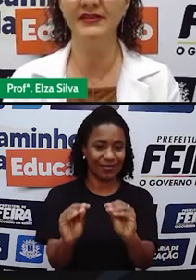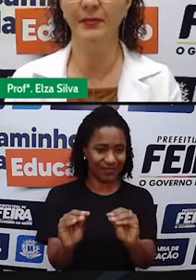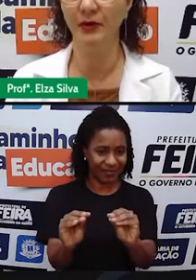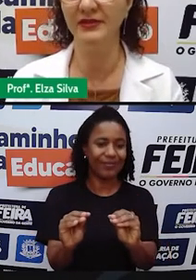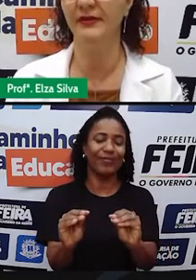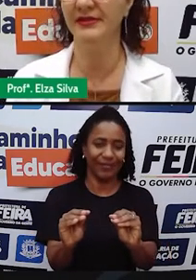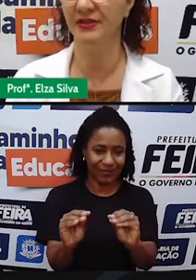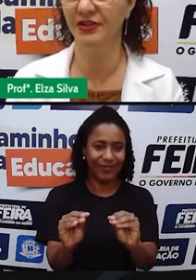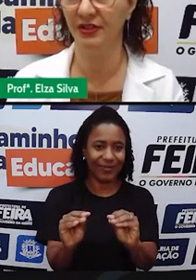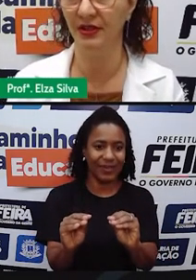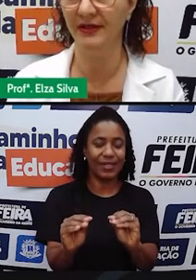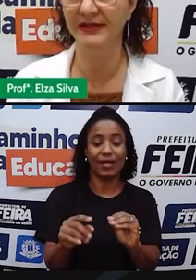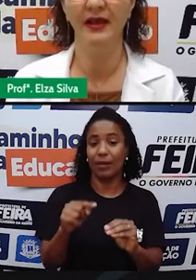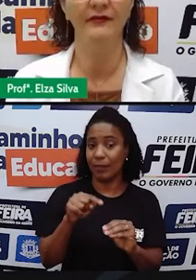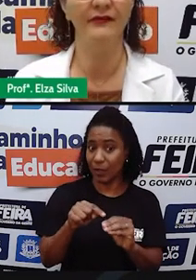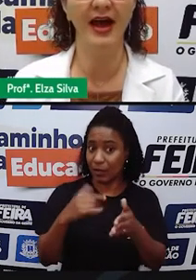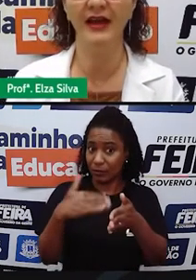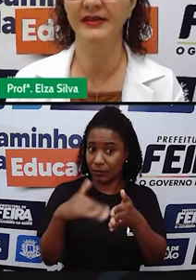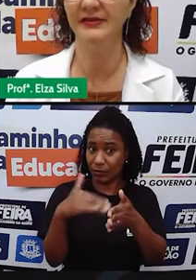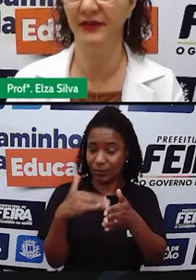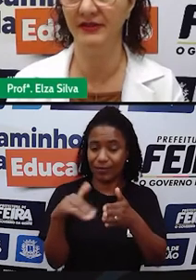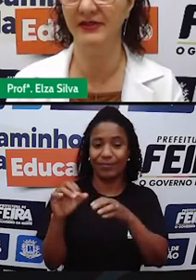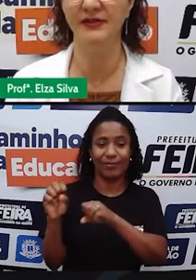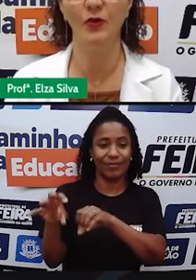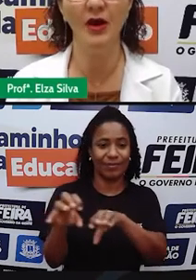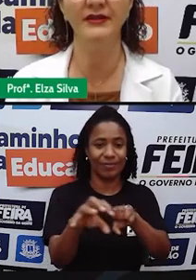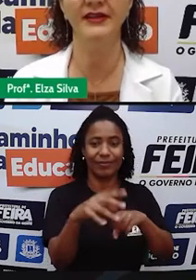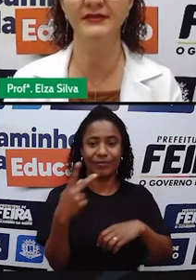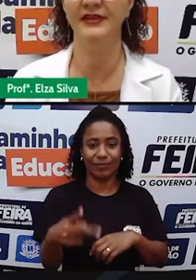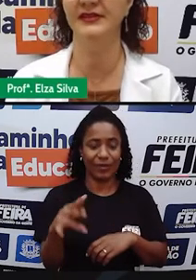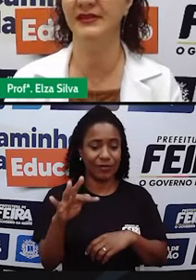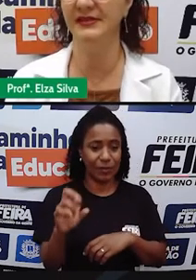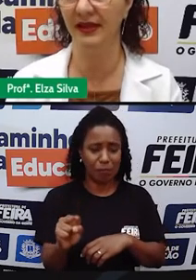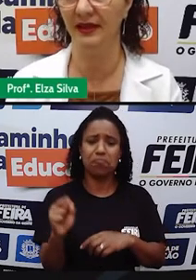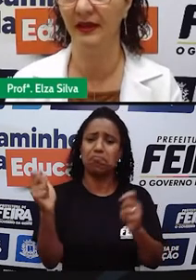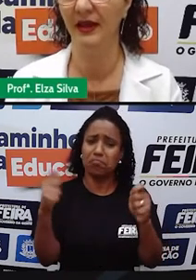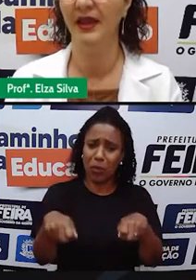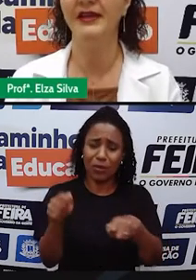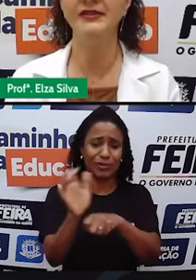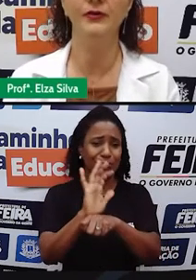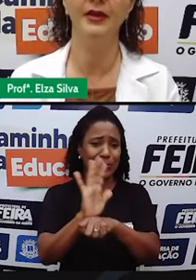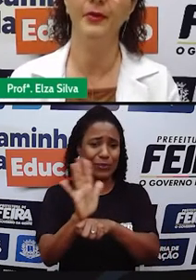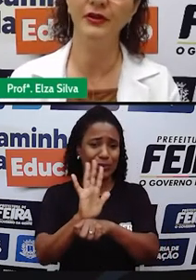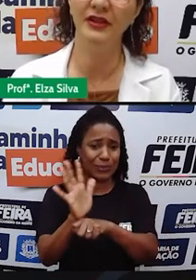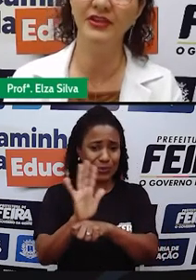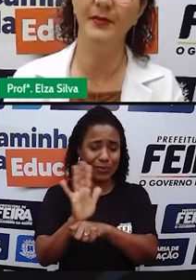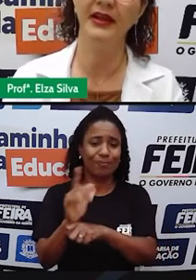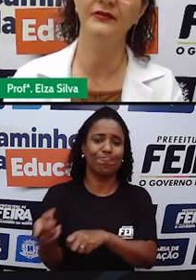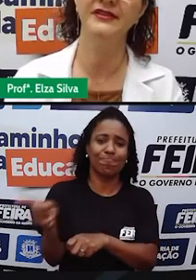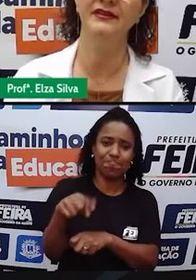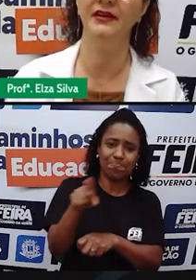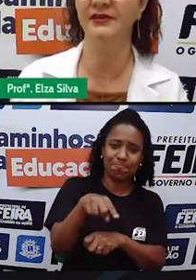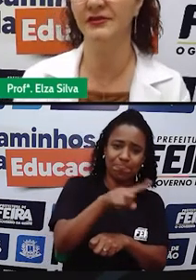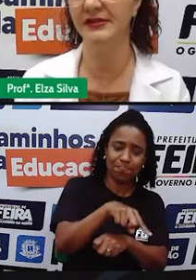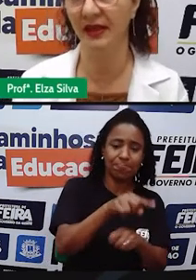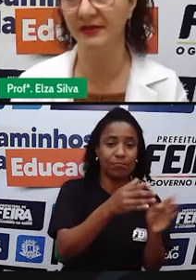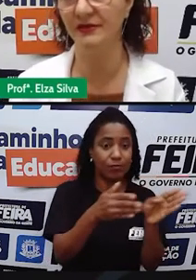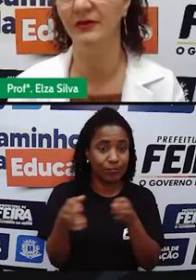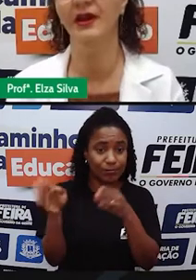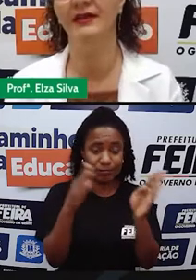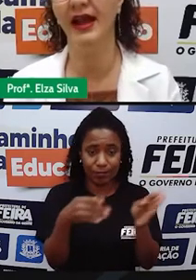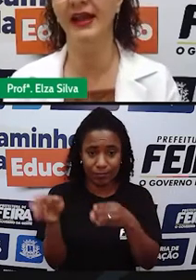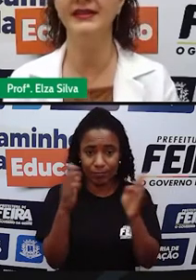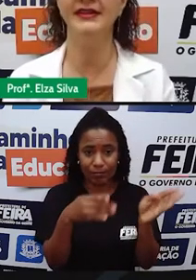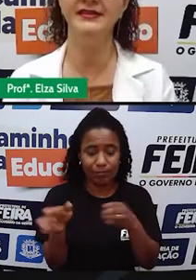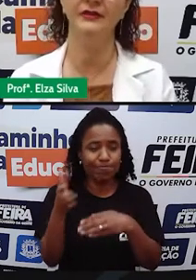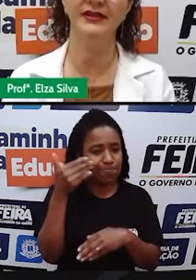que vocês possam assisti-las várias vezes, quantas vezes quiser. Isso é importante para que você tenha sucesso